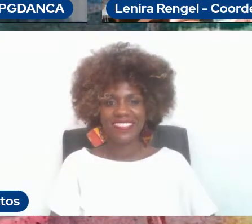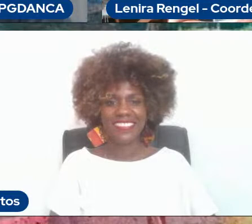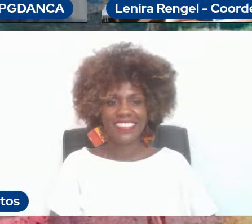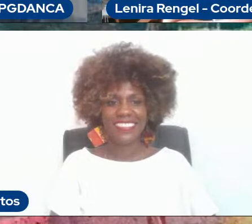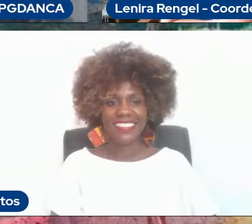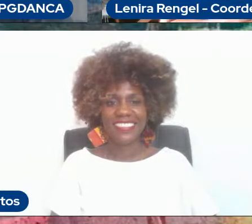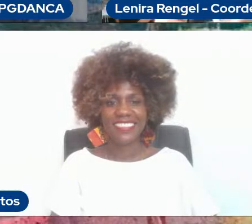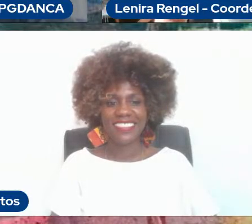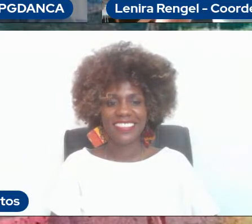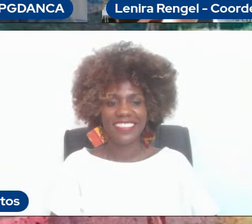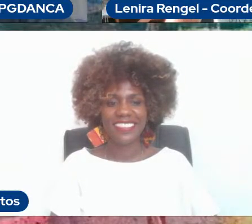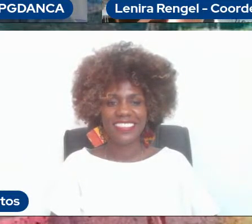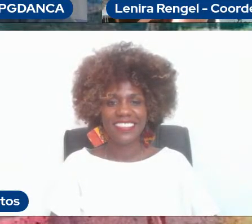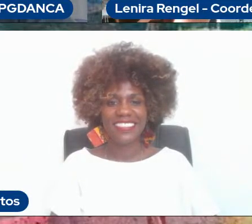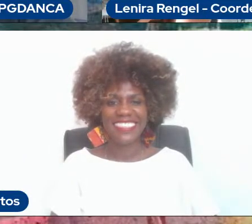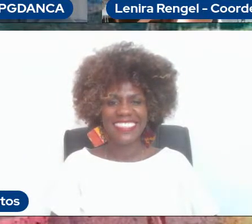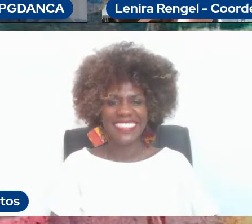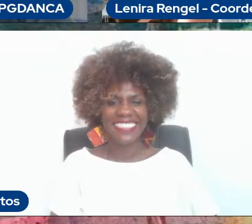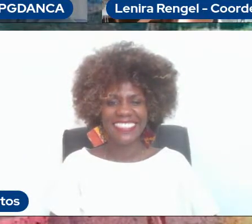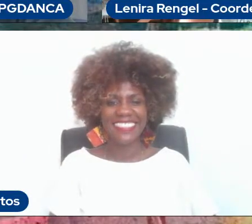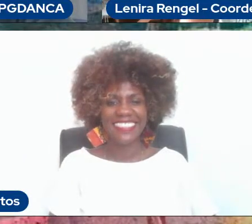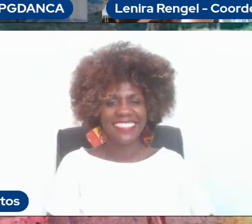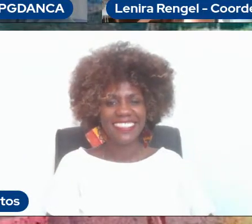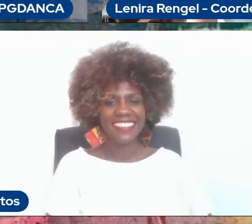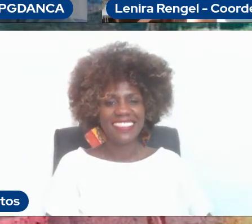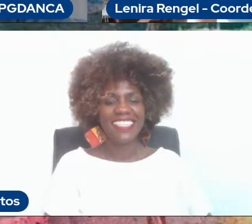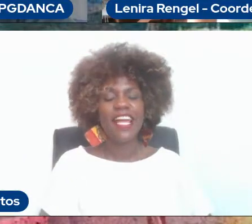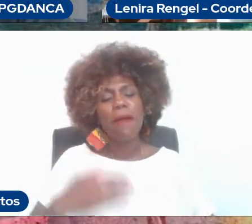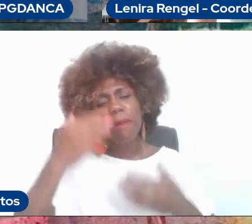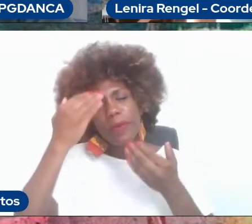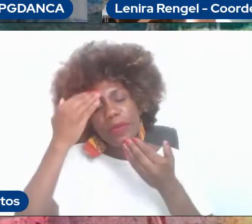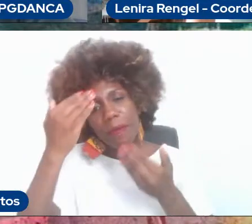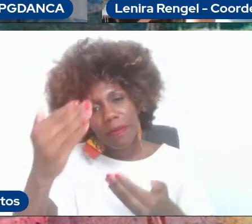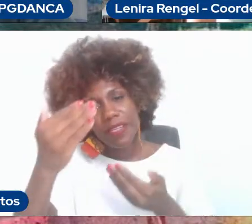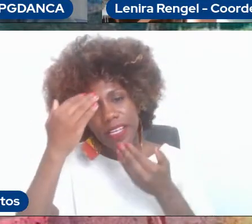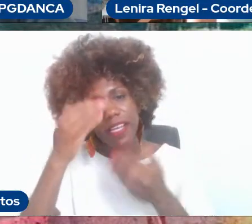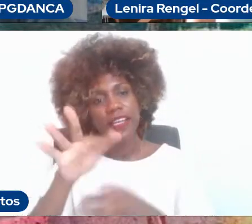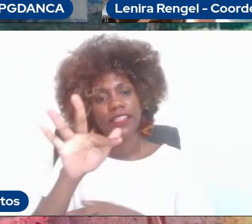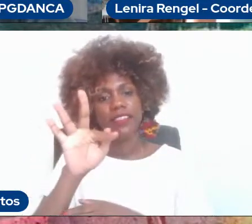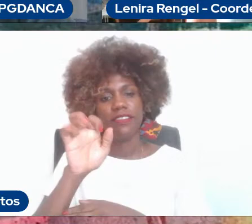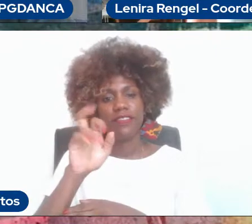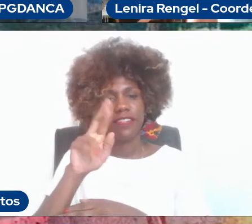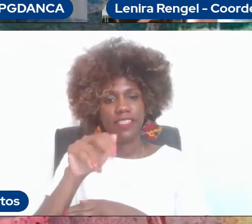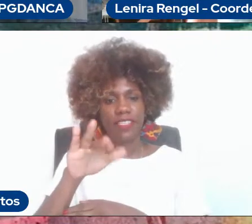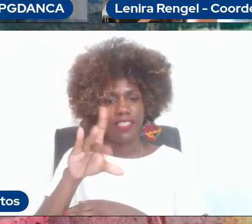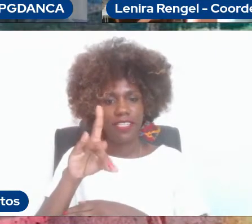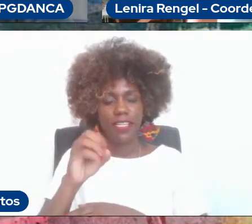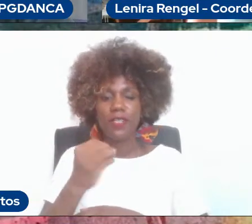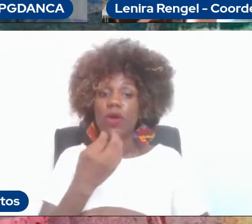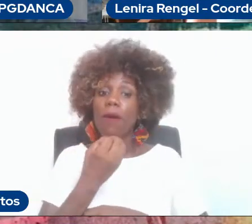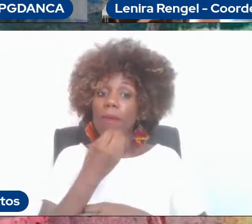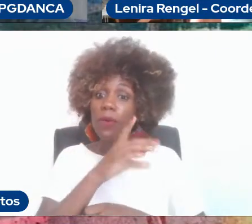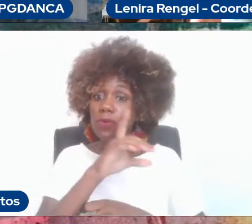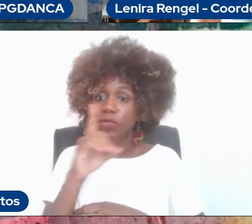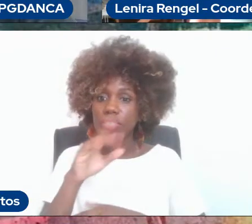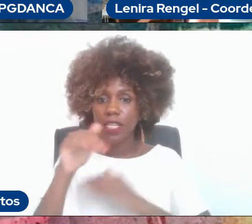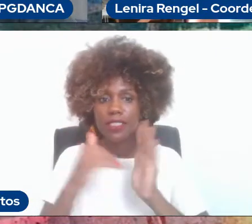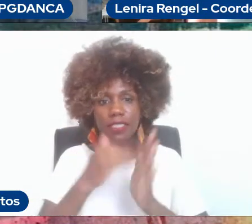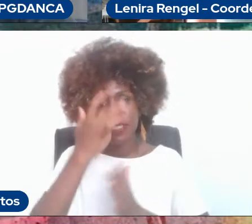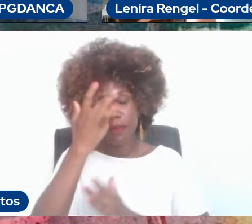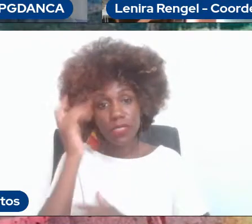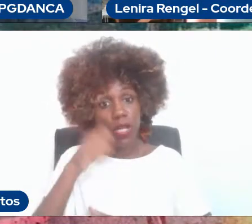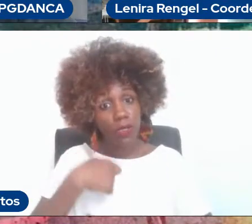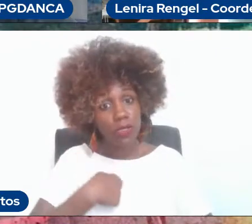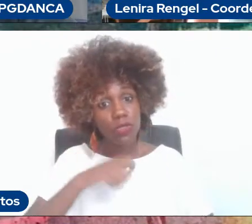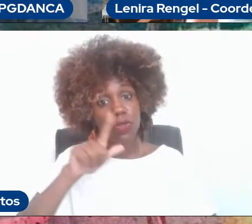Seu áudio. Muito obrigada, Fernando. Bom dia a todas as pessoas. Olá, sou